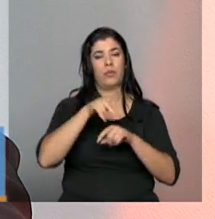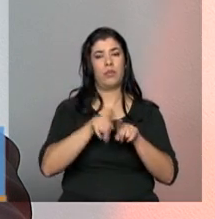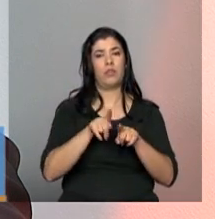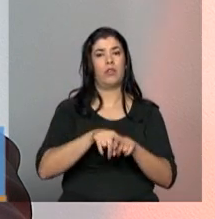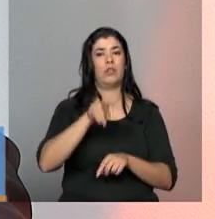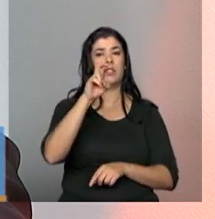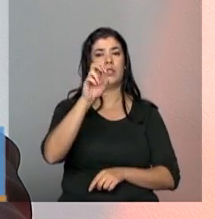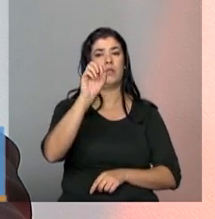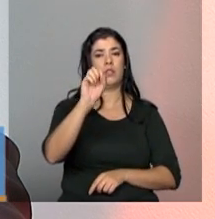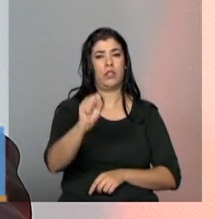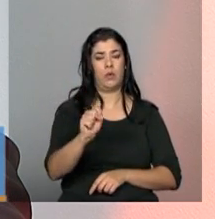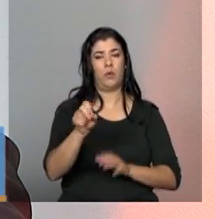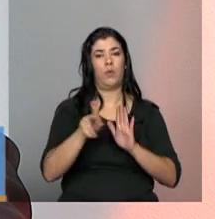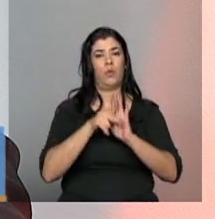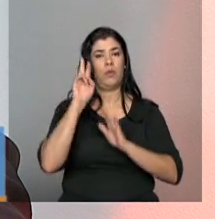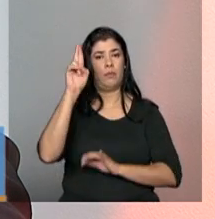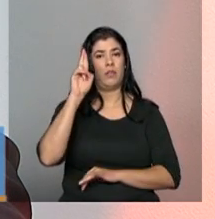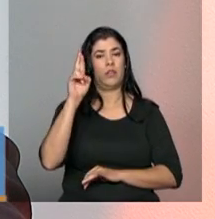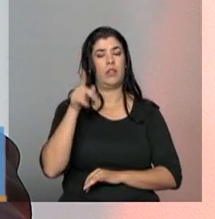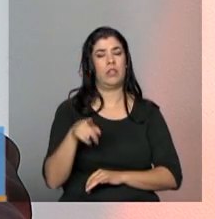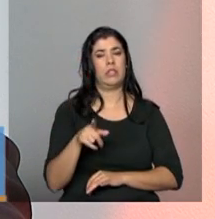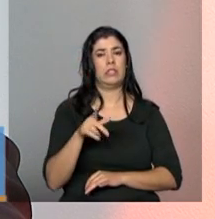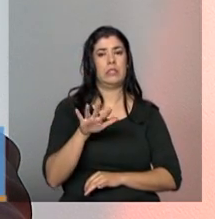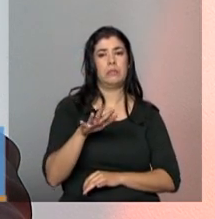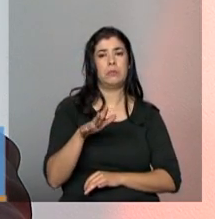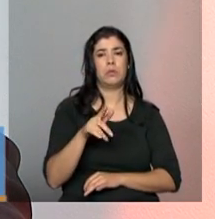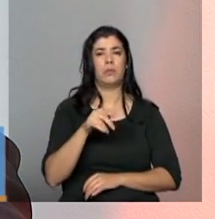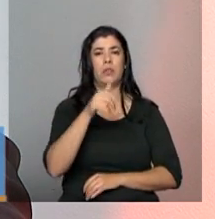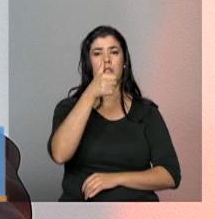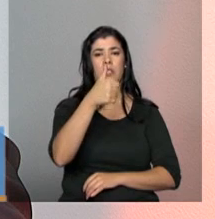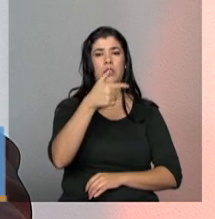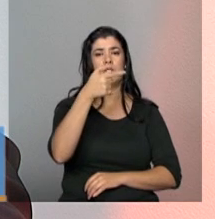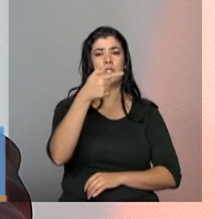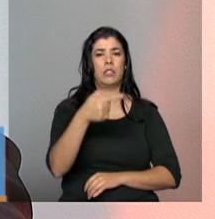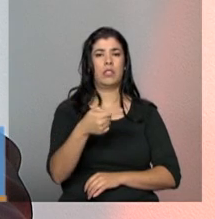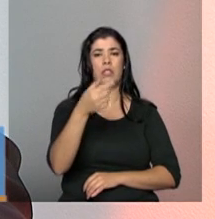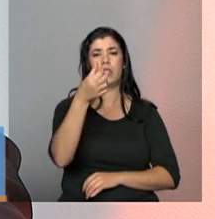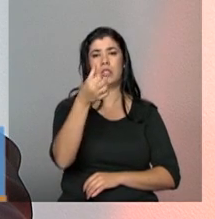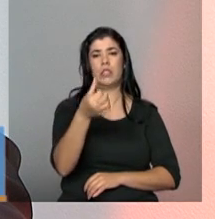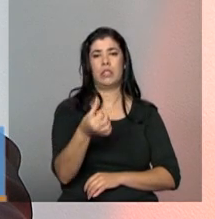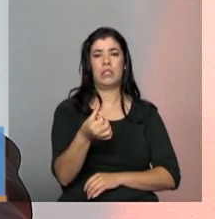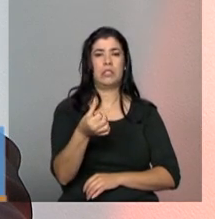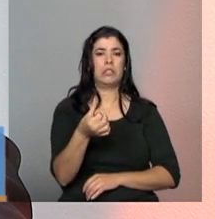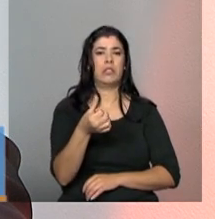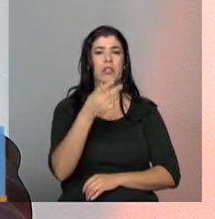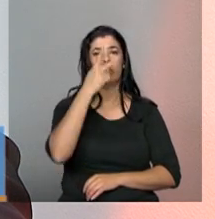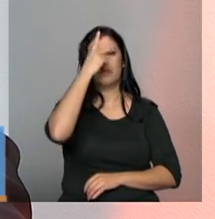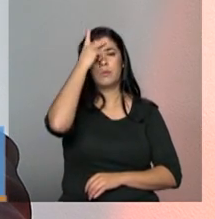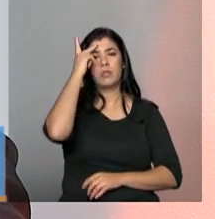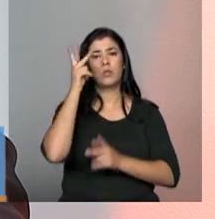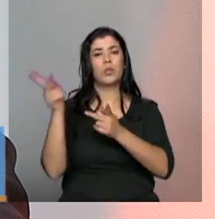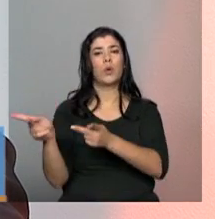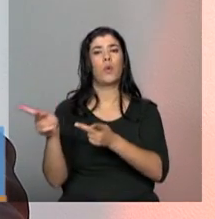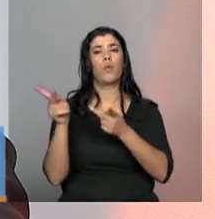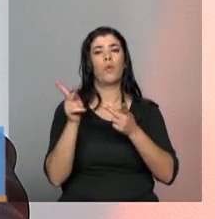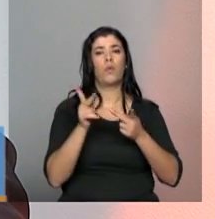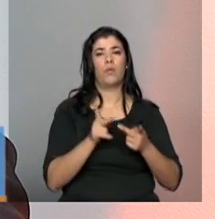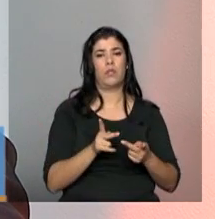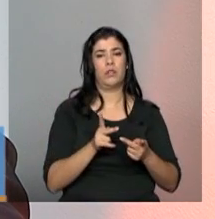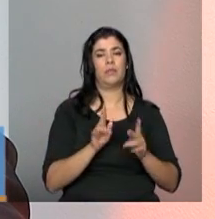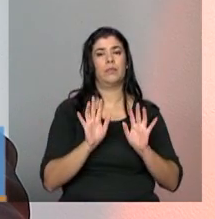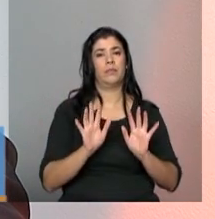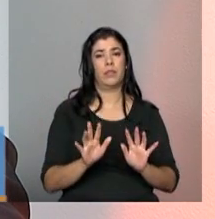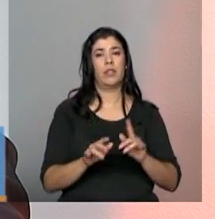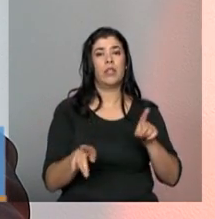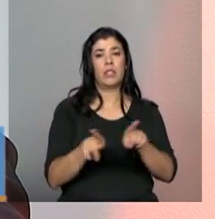delegados nacionais e, se não me engano, 176, coisa assim, convidados. Eu quero ainda